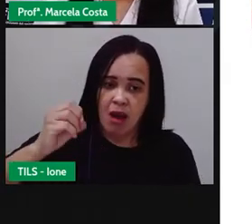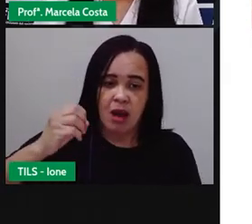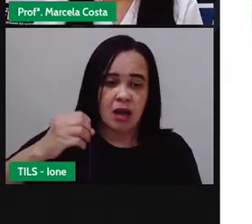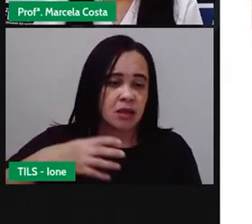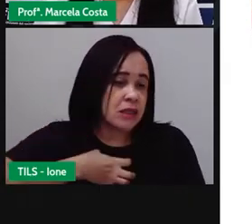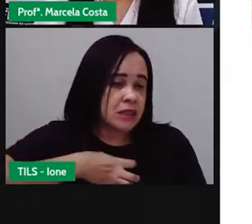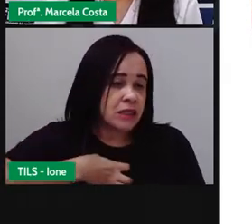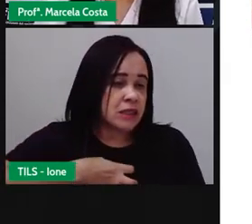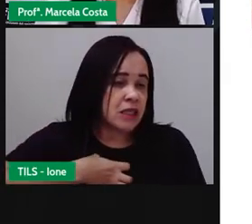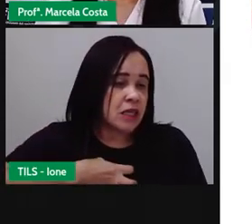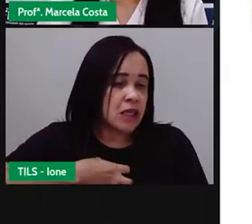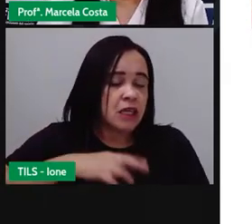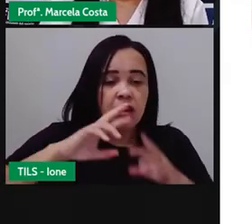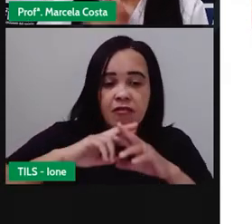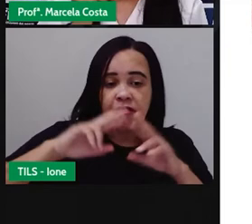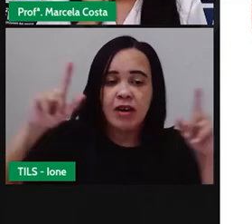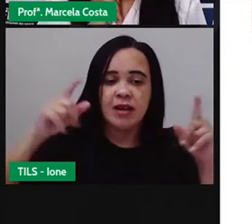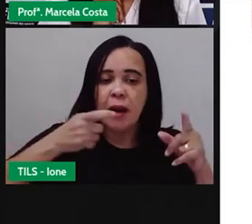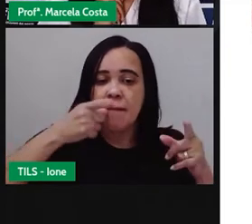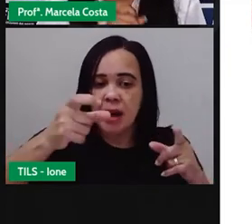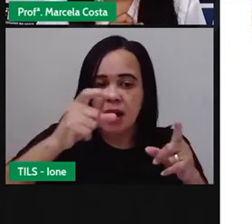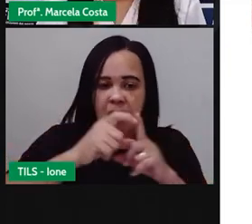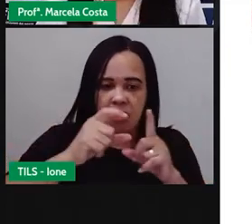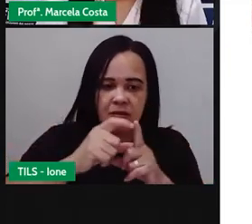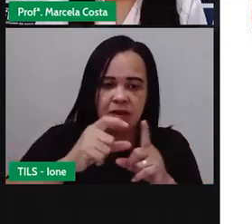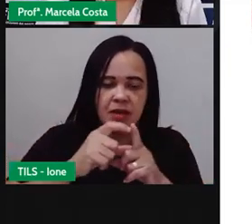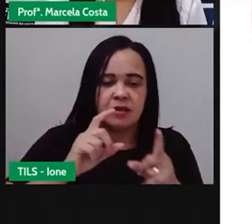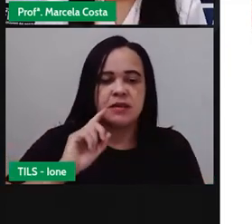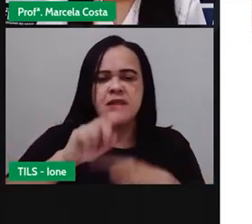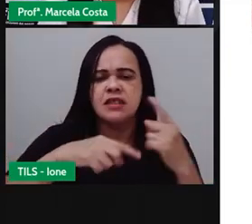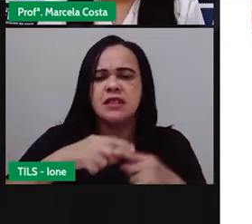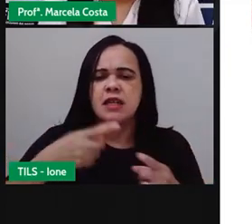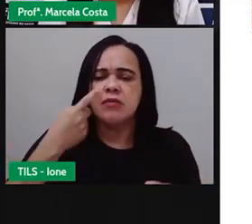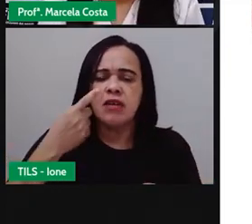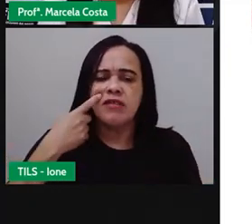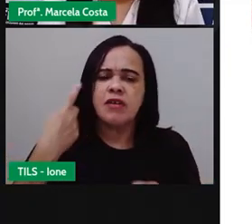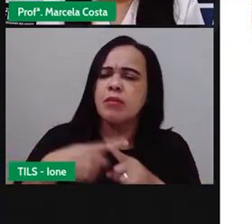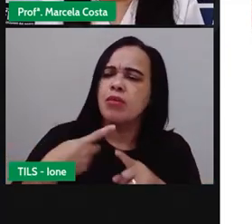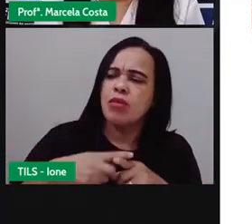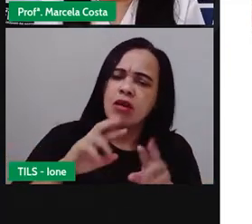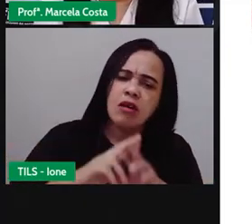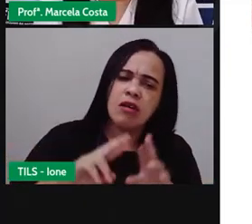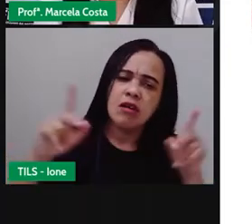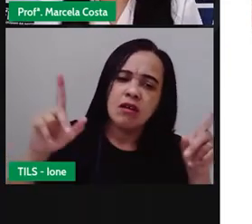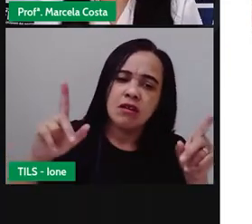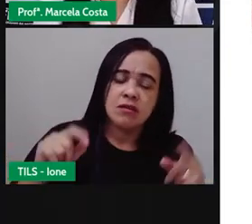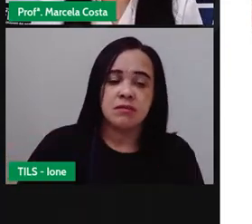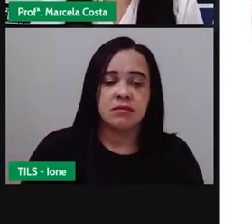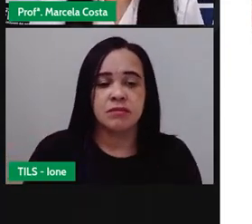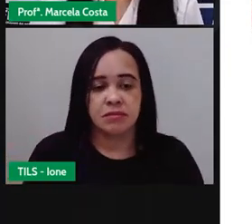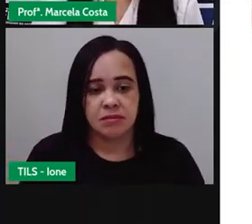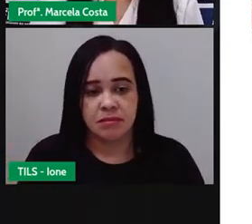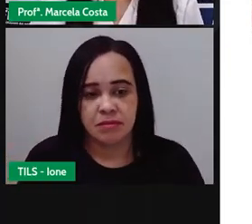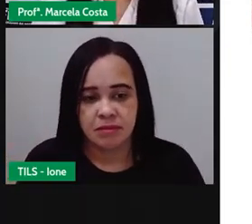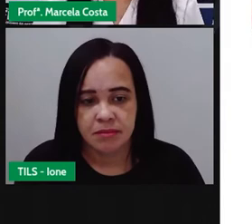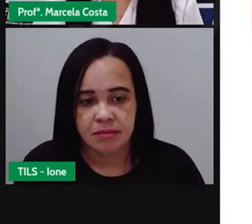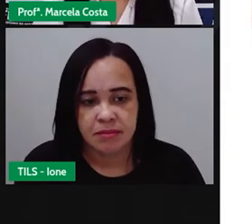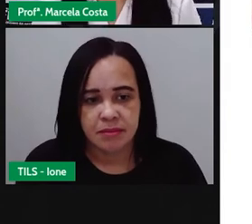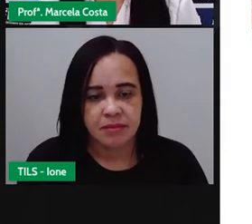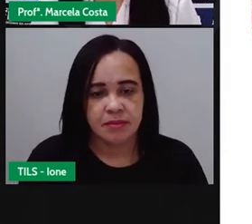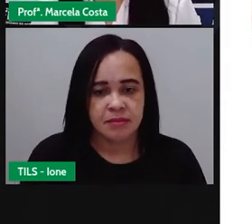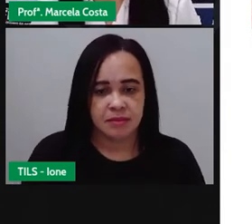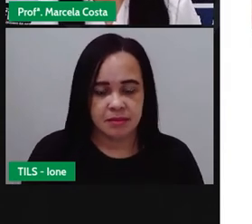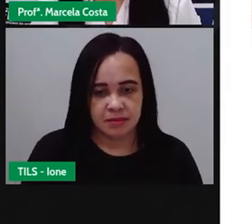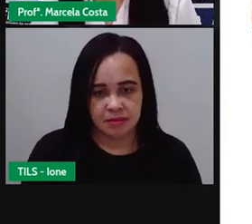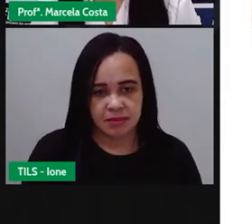isso? Daqui a pouco a gente vai ver por que que são diferentes. Aqui, eu quero